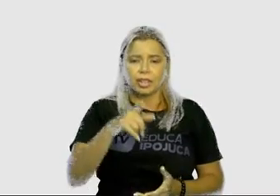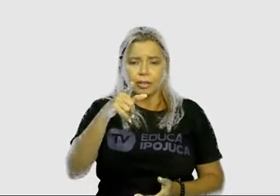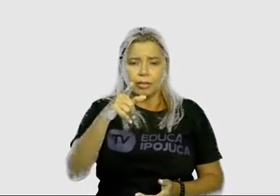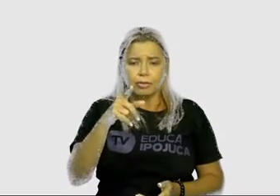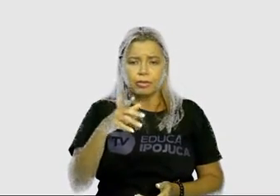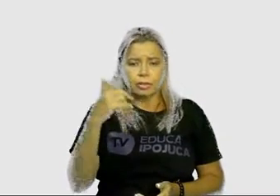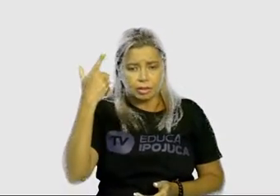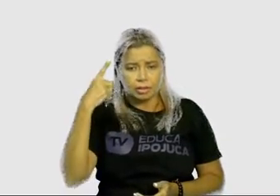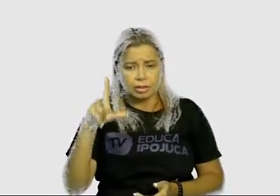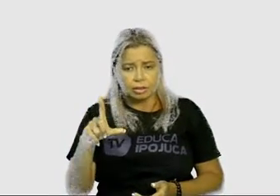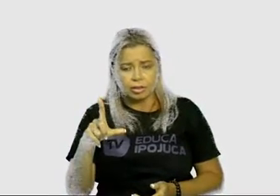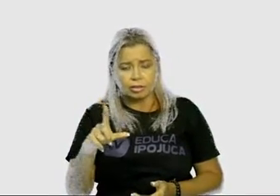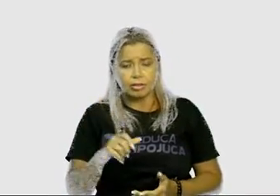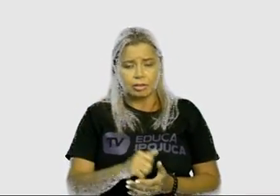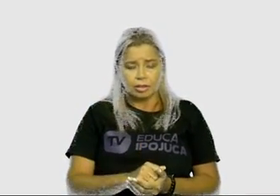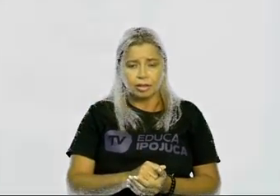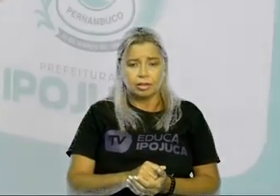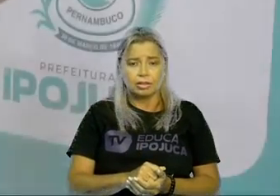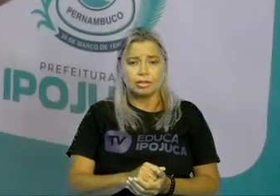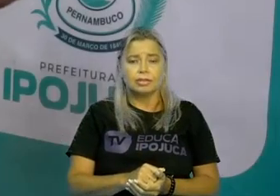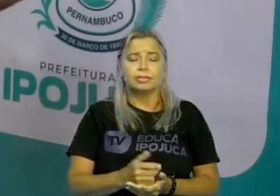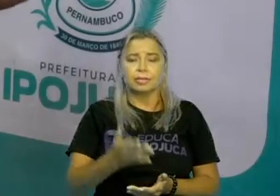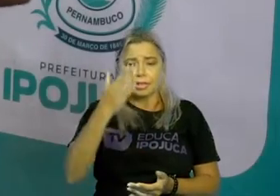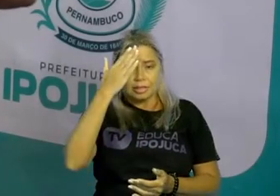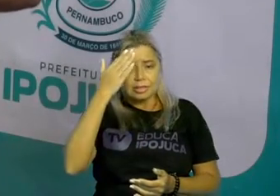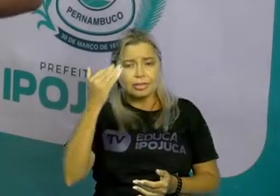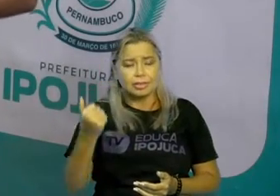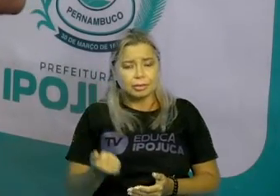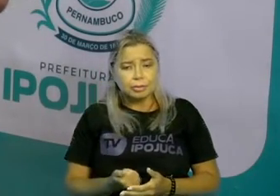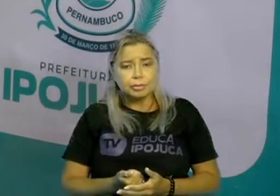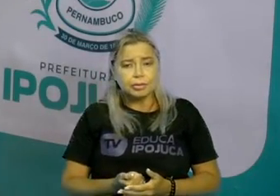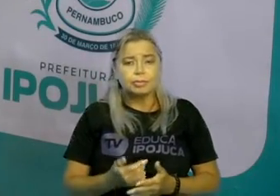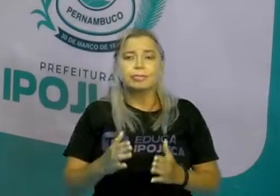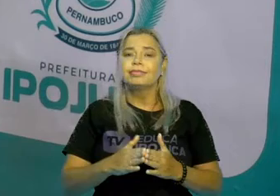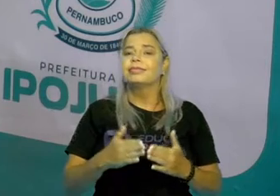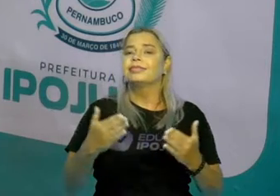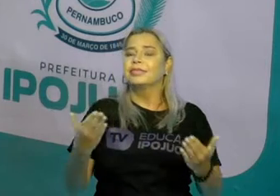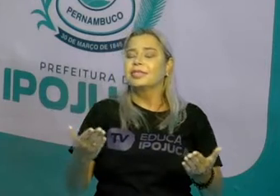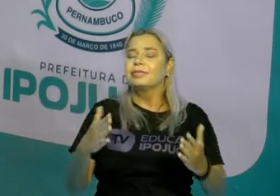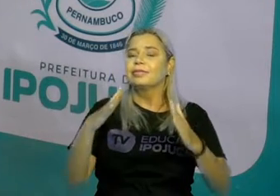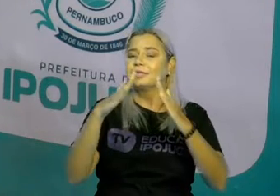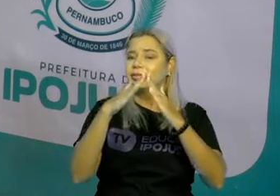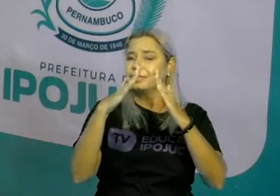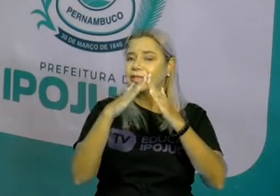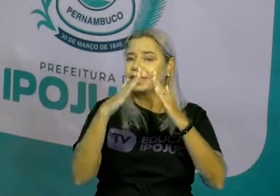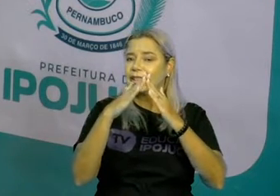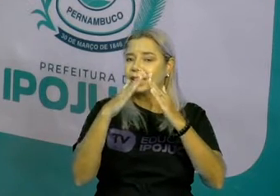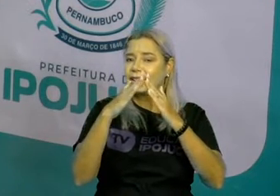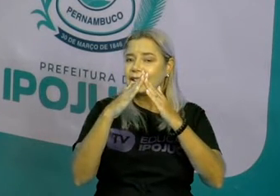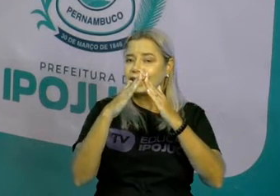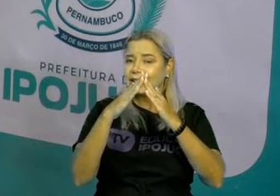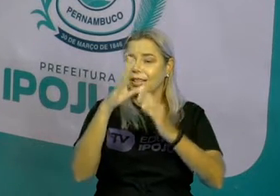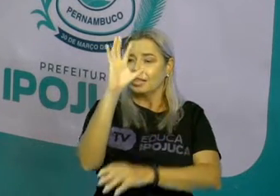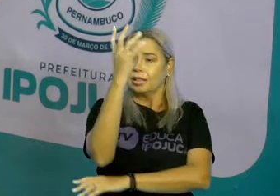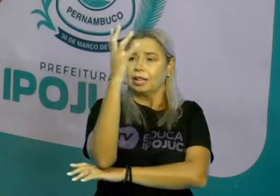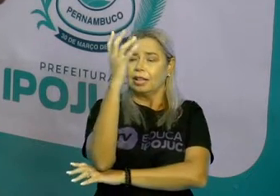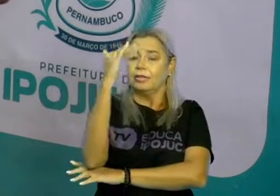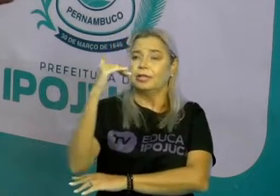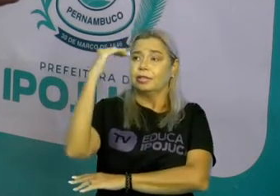descobriu? É isso mesmo. A casa está em cima da árvore. Ela não está embaixo.